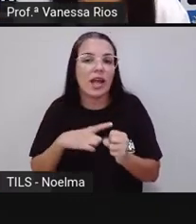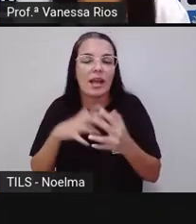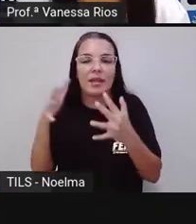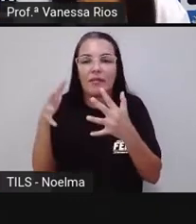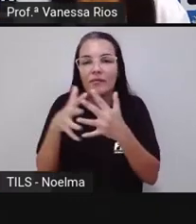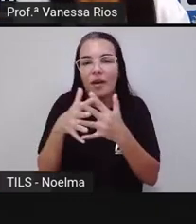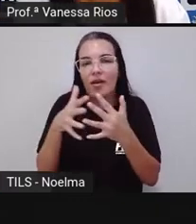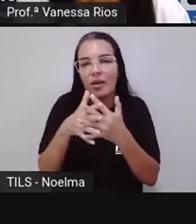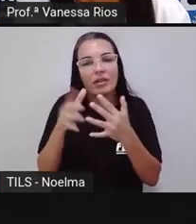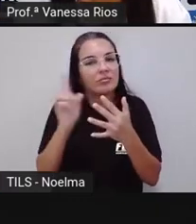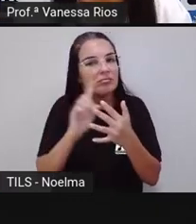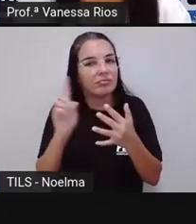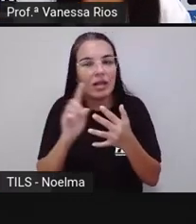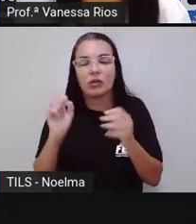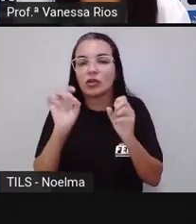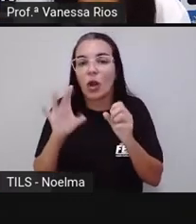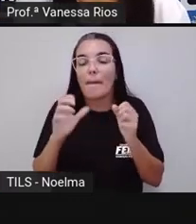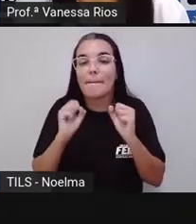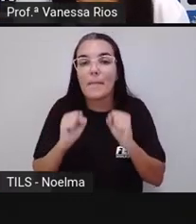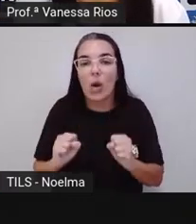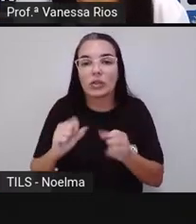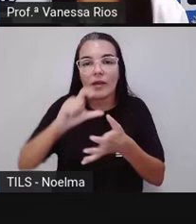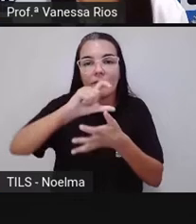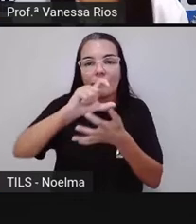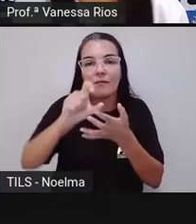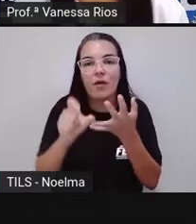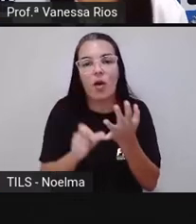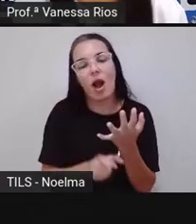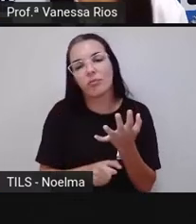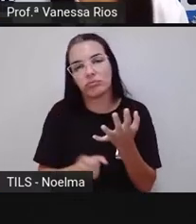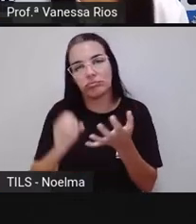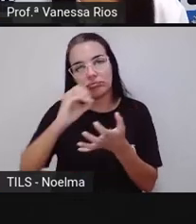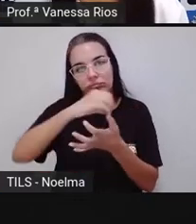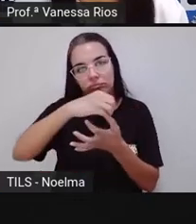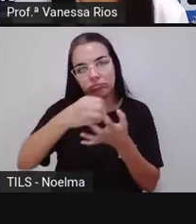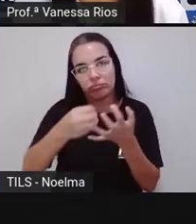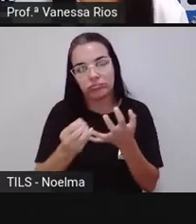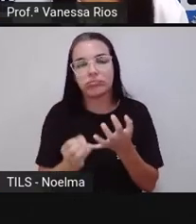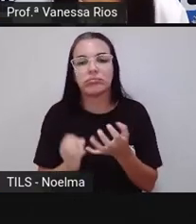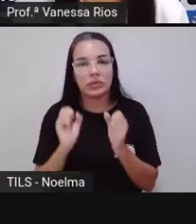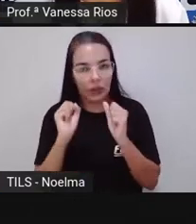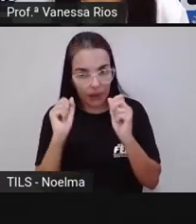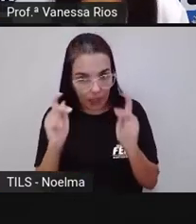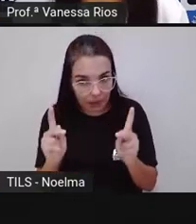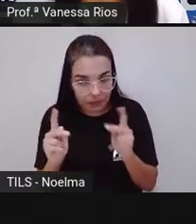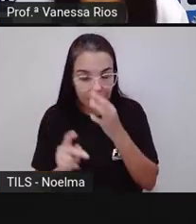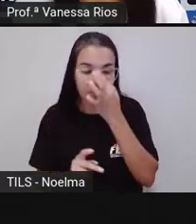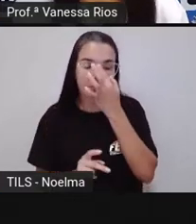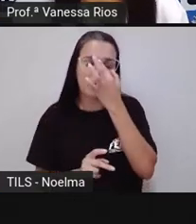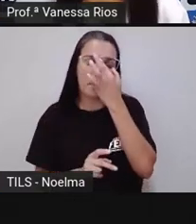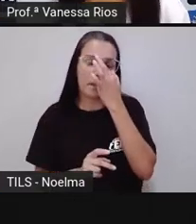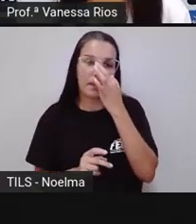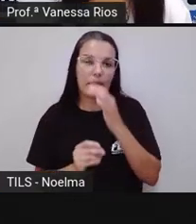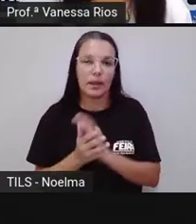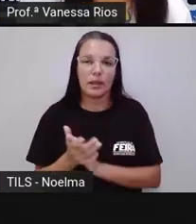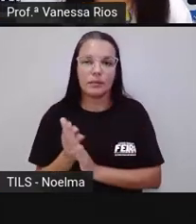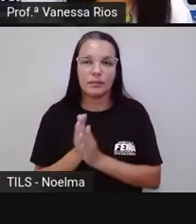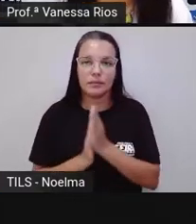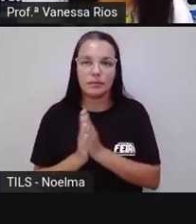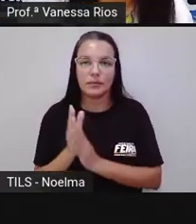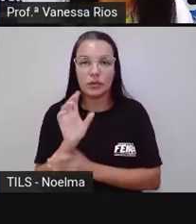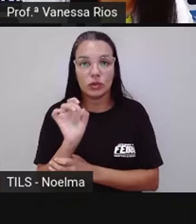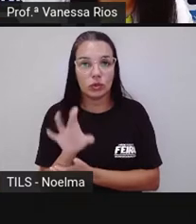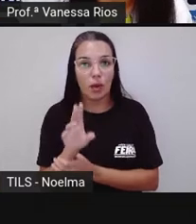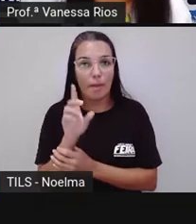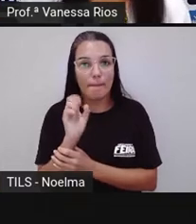consolente. Então, a gente observa aí dois acentos, né, indicando tonicidade